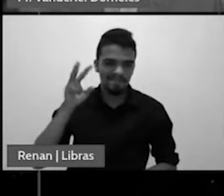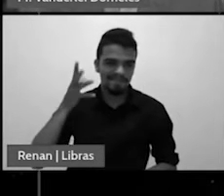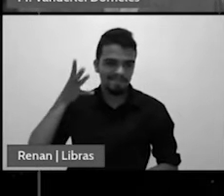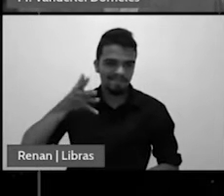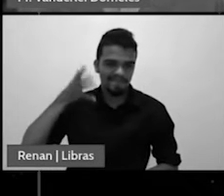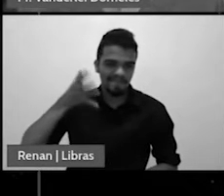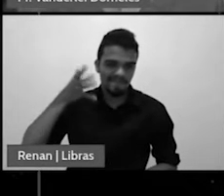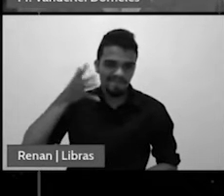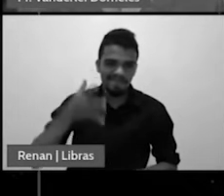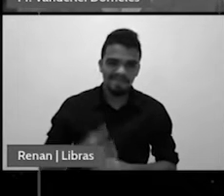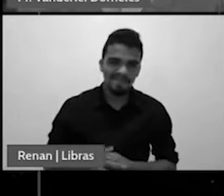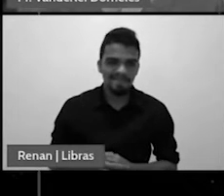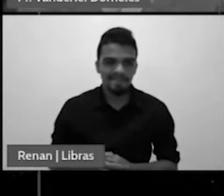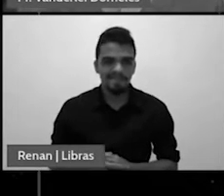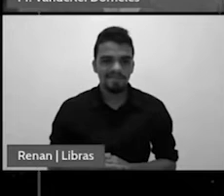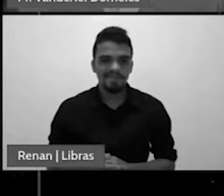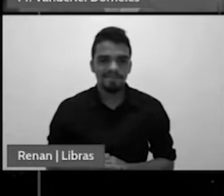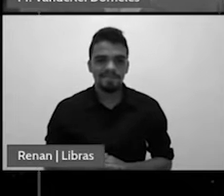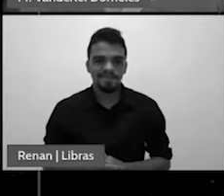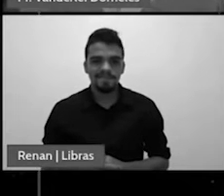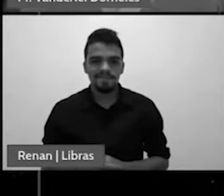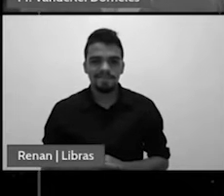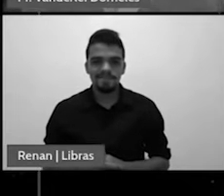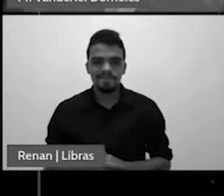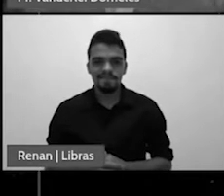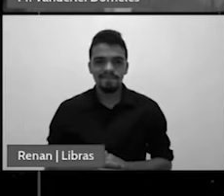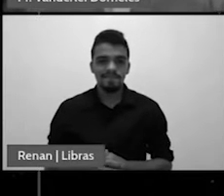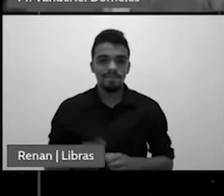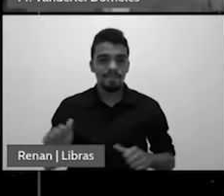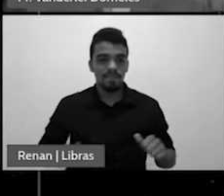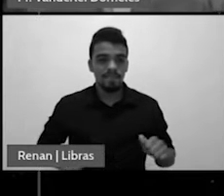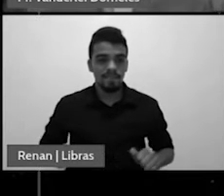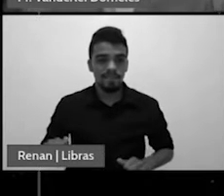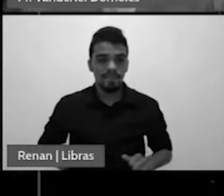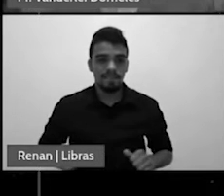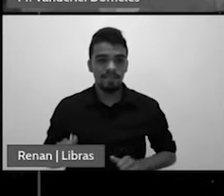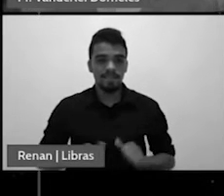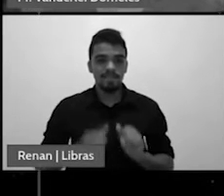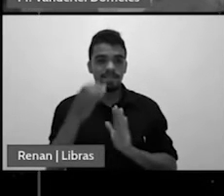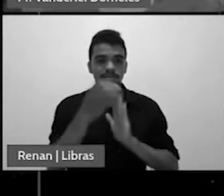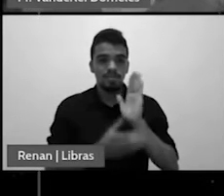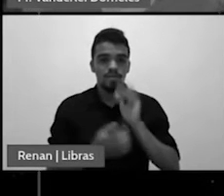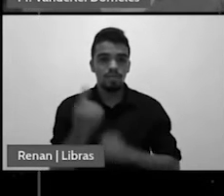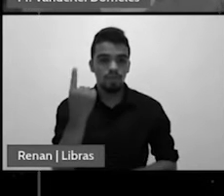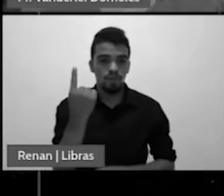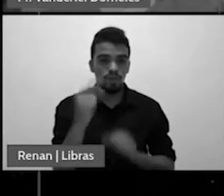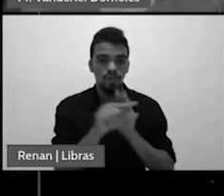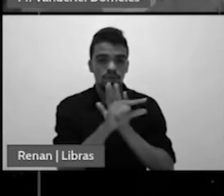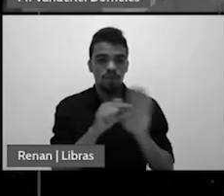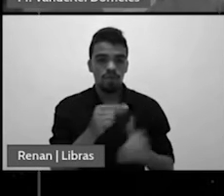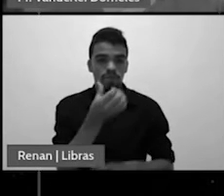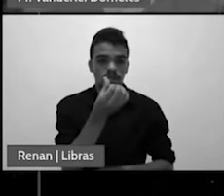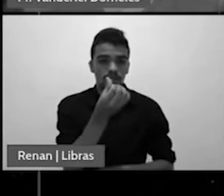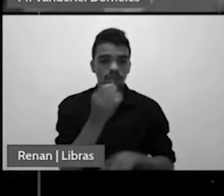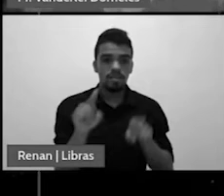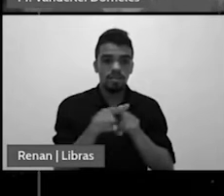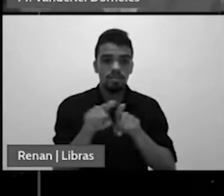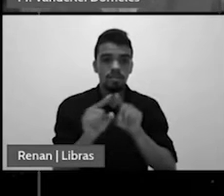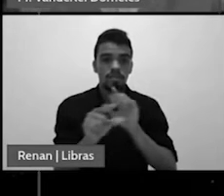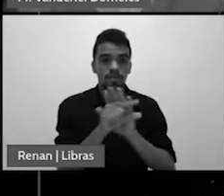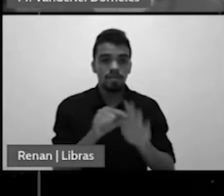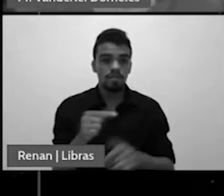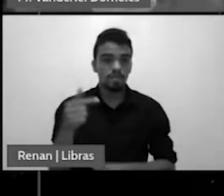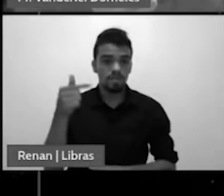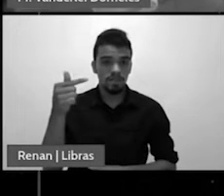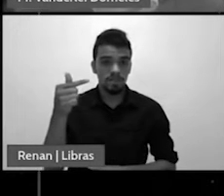Veja, em Atos capítulo 1, versículos 6 e 7, Lucas registra que quando Jesus estava